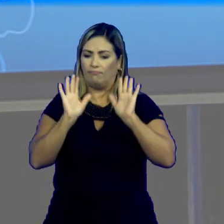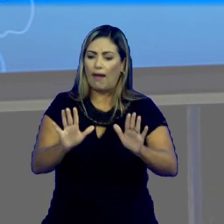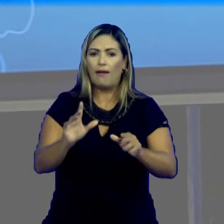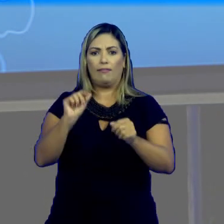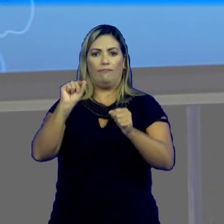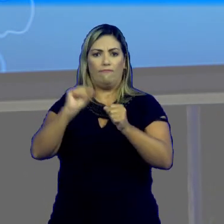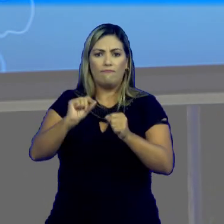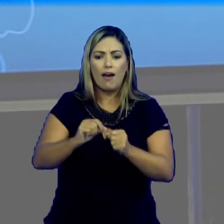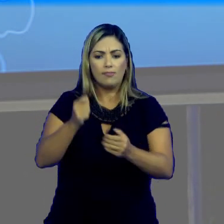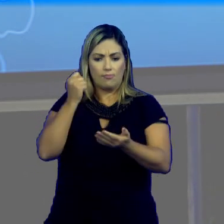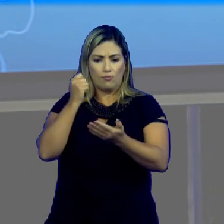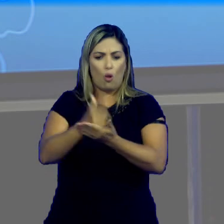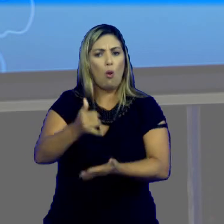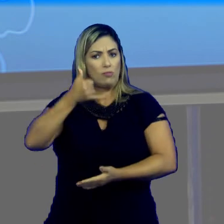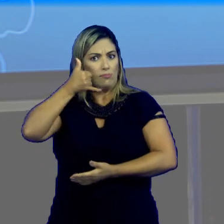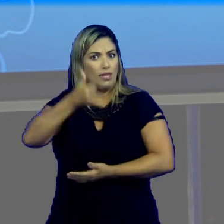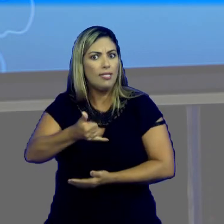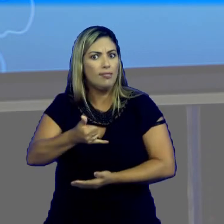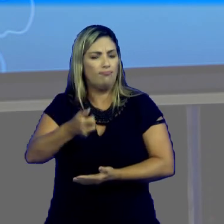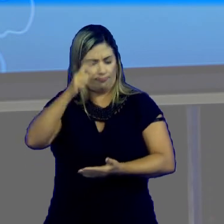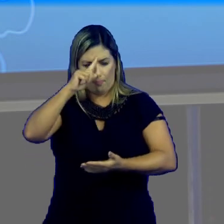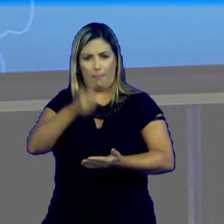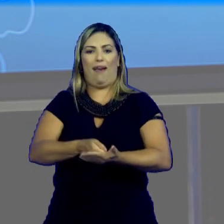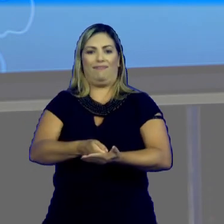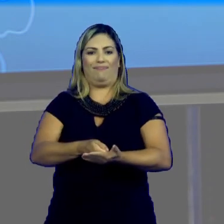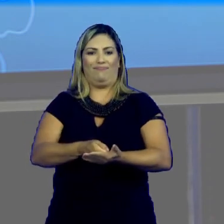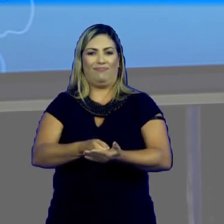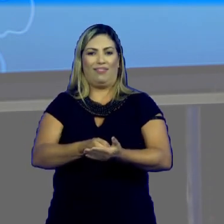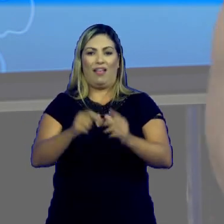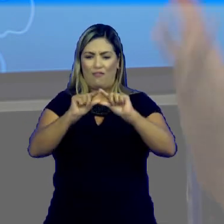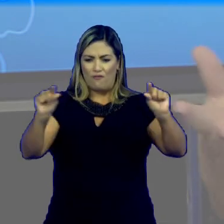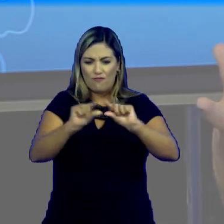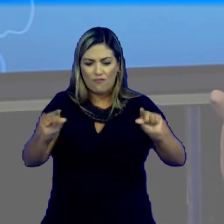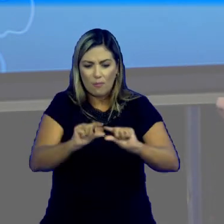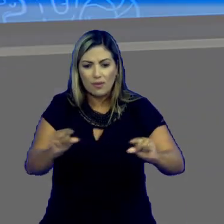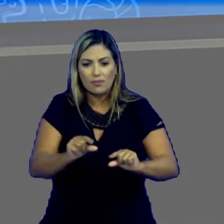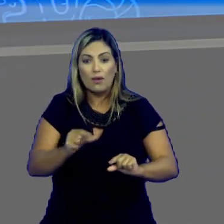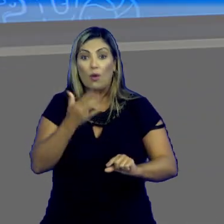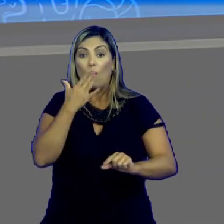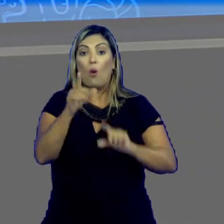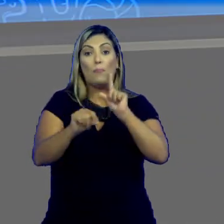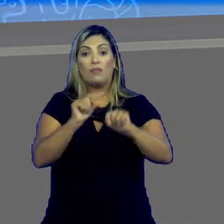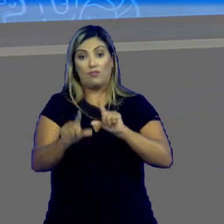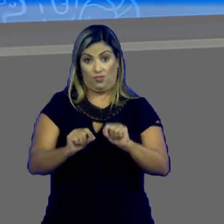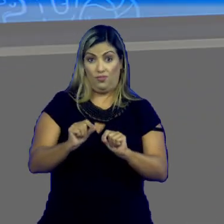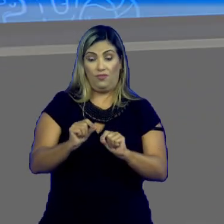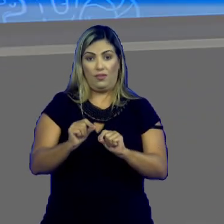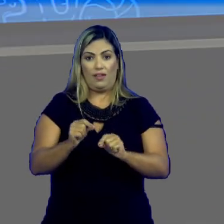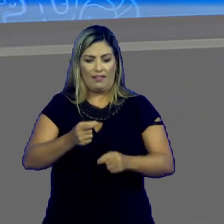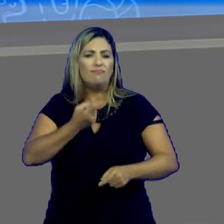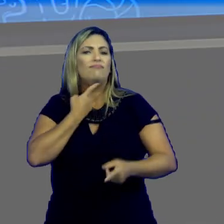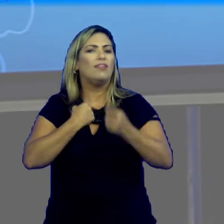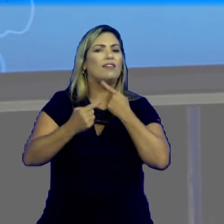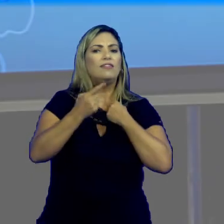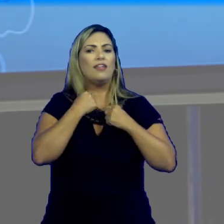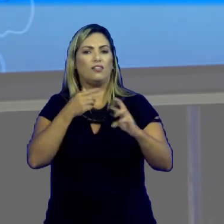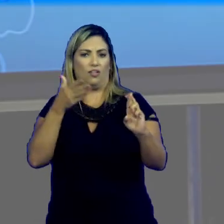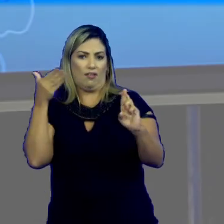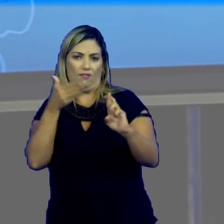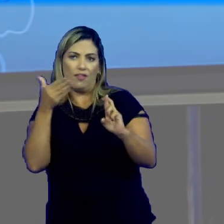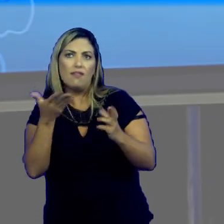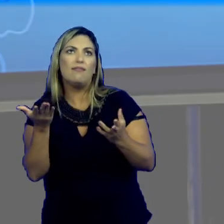pare, faça, compre, ligue. Orações optativas, são aquelas que expressam desejos,